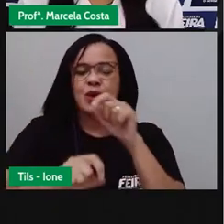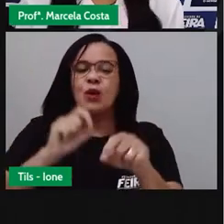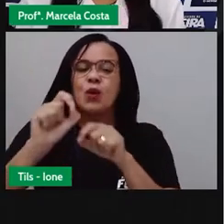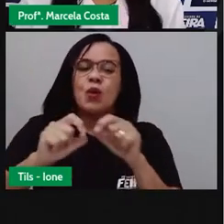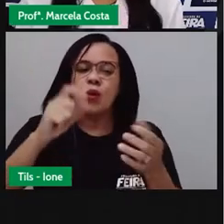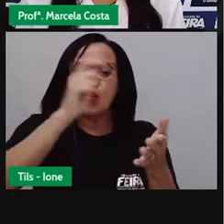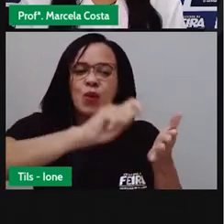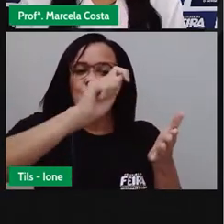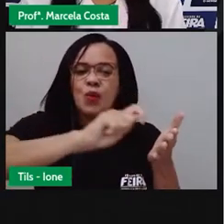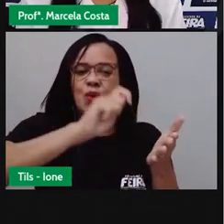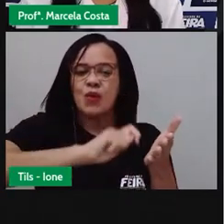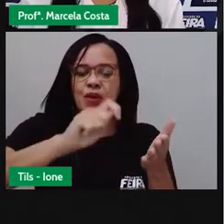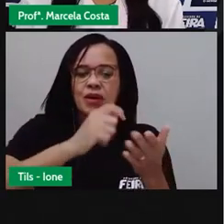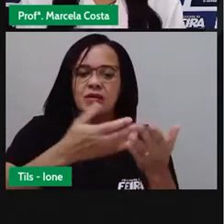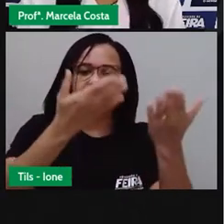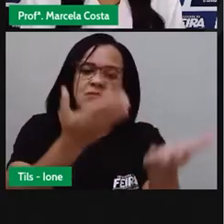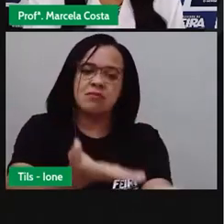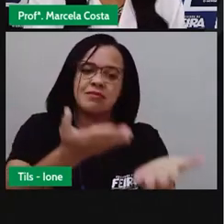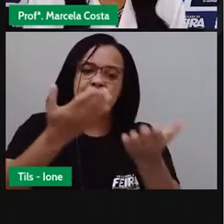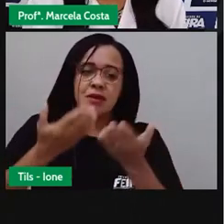o convite.